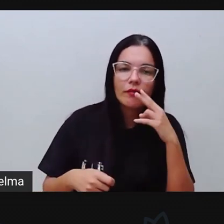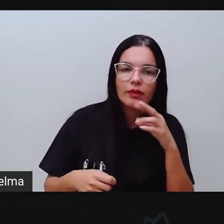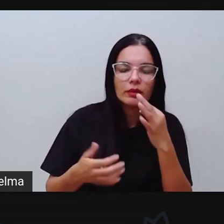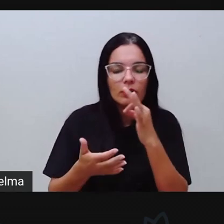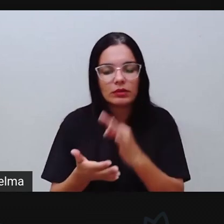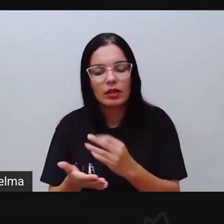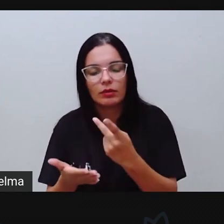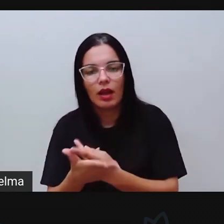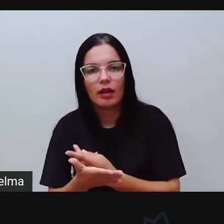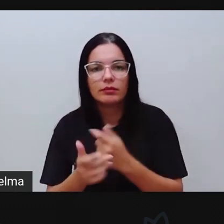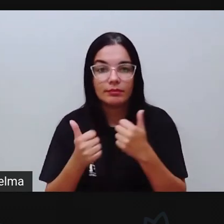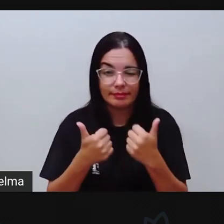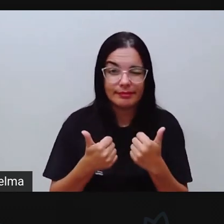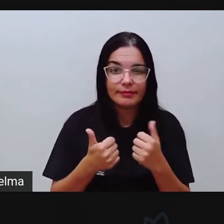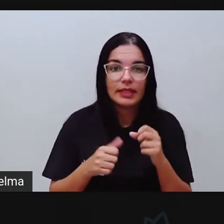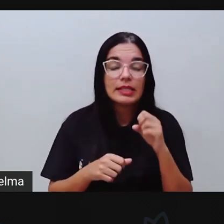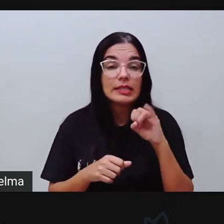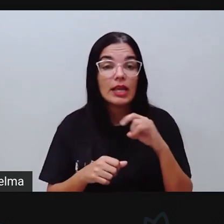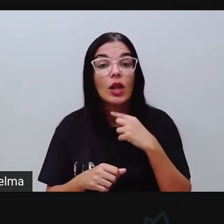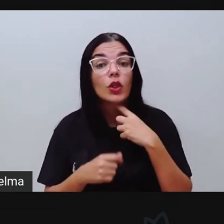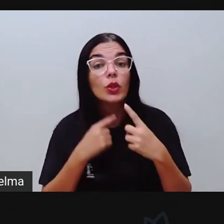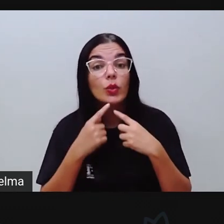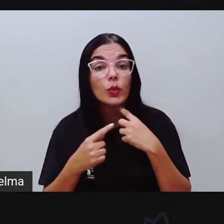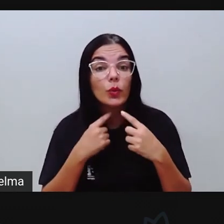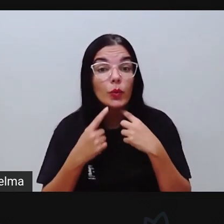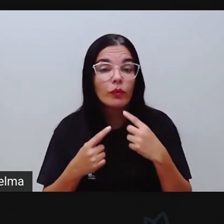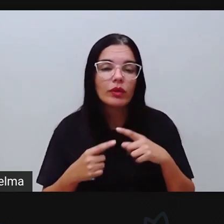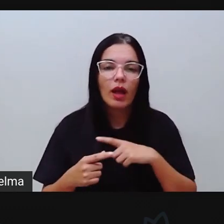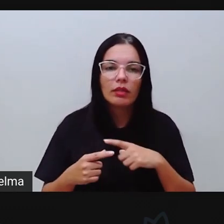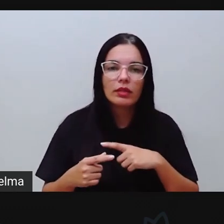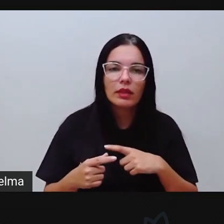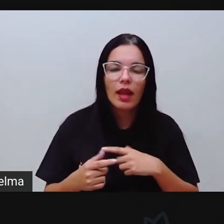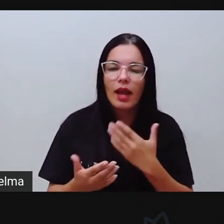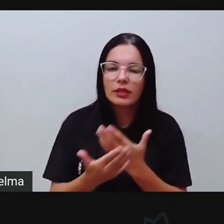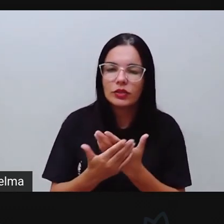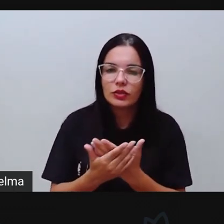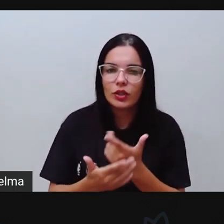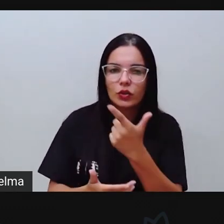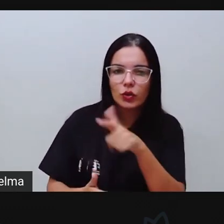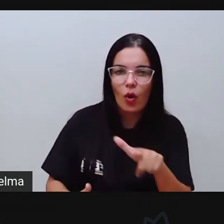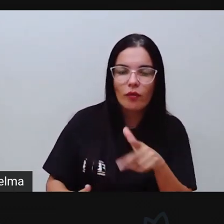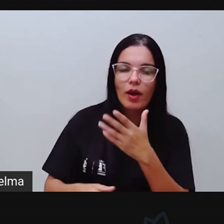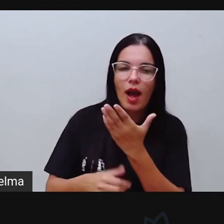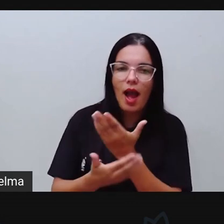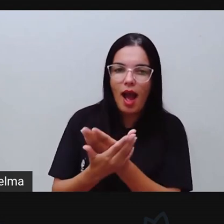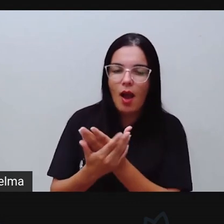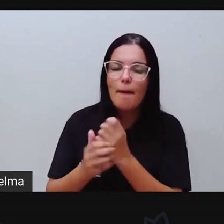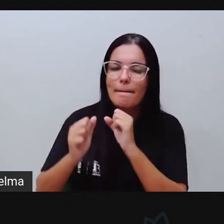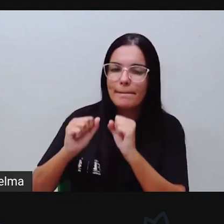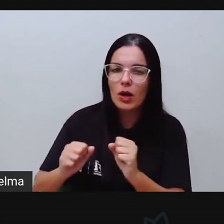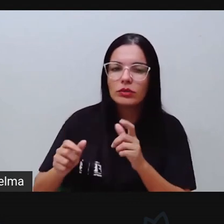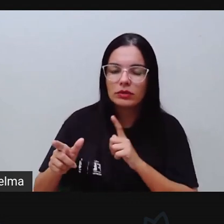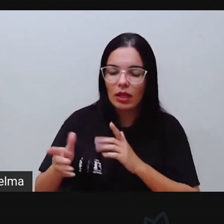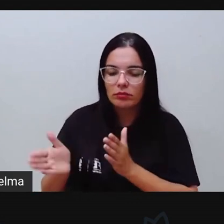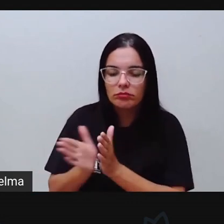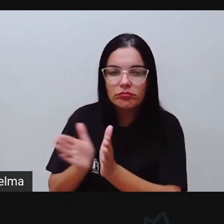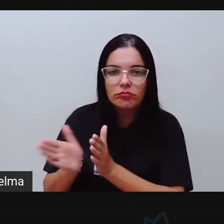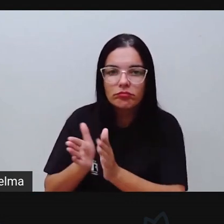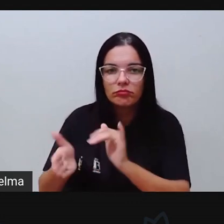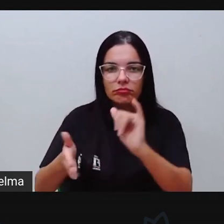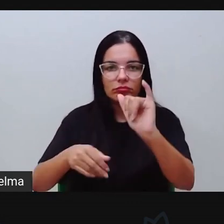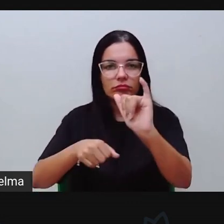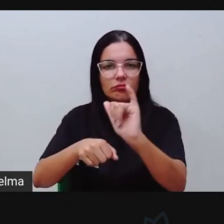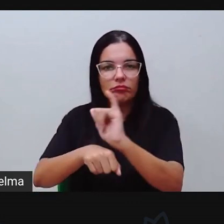correções. Sentiu dúvida quanto a esse assunto? Quero assistir de novo essa aula vocês podem estar fazendo isso acessando lá o canal